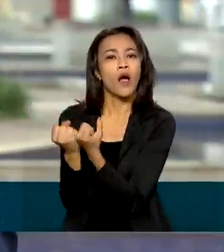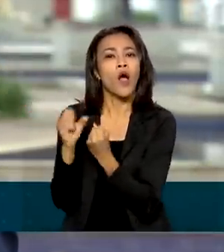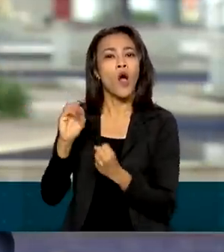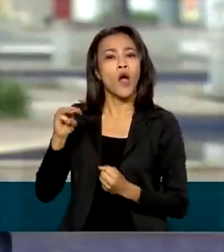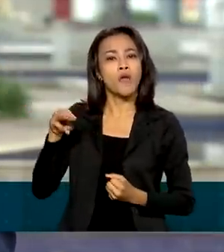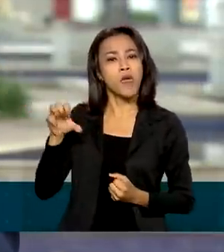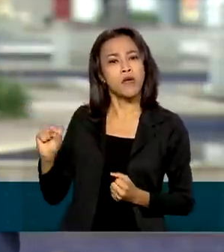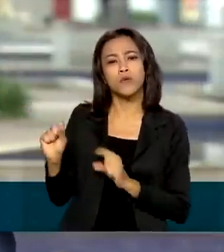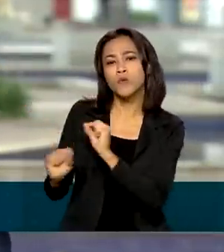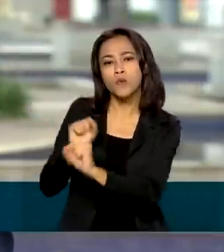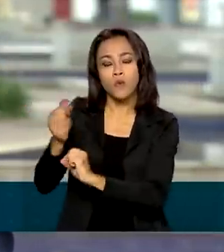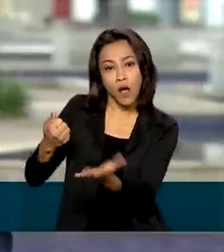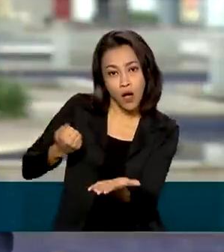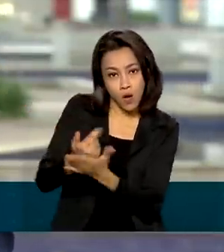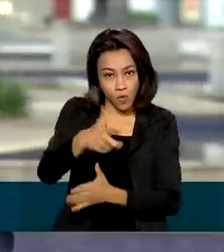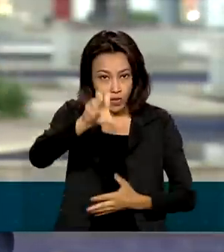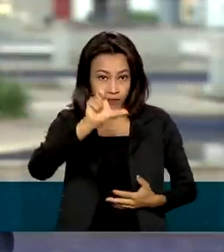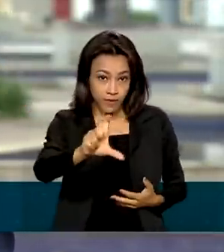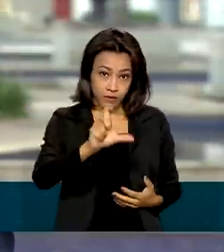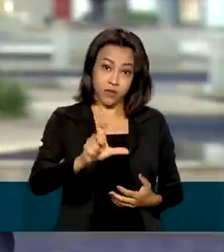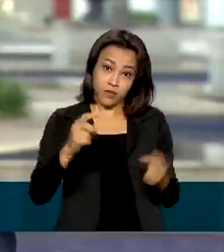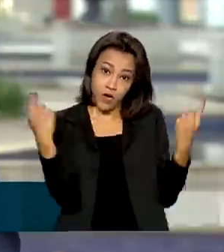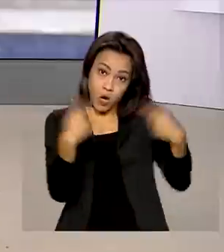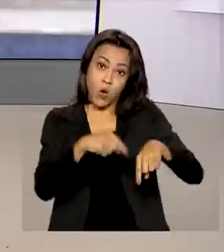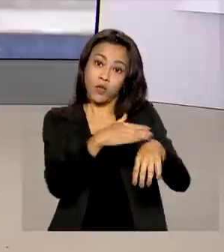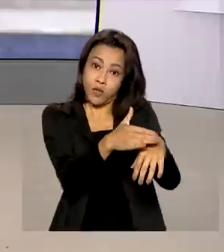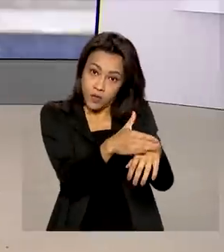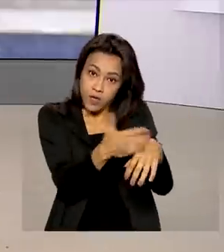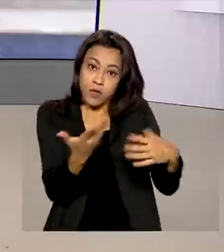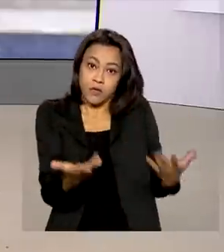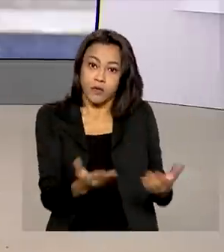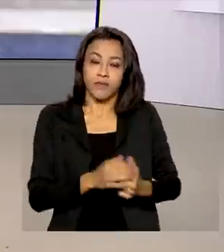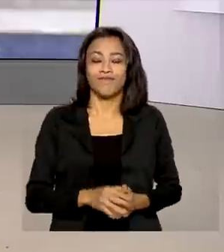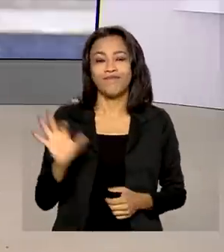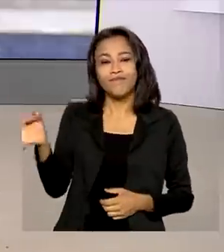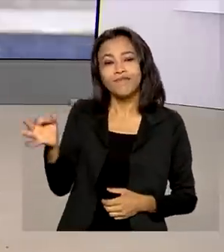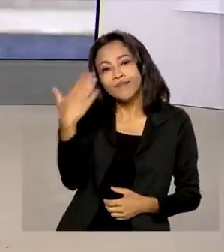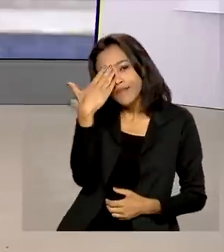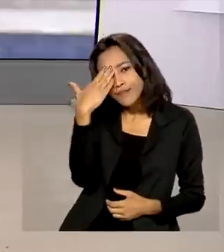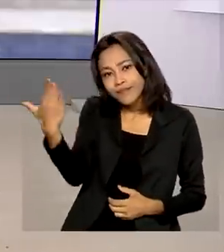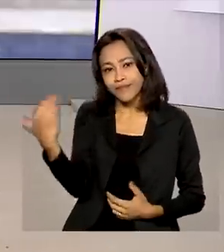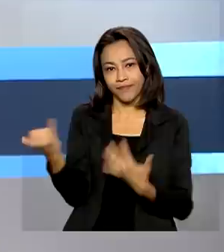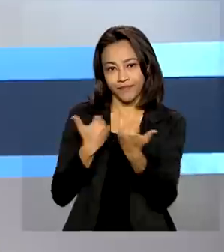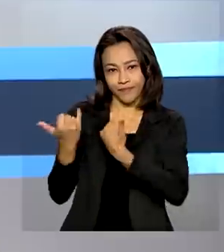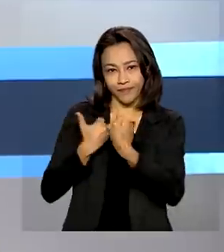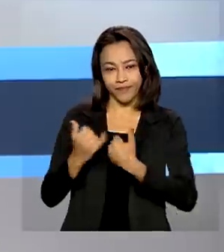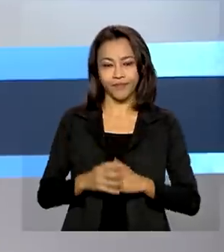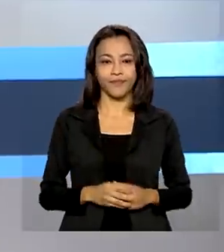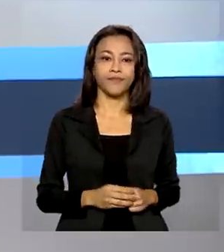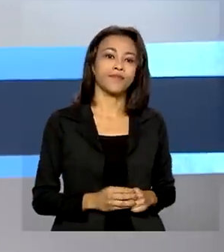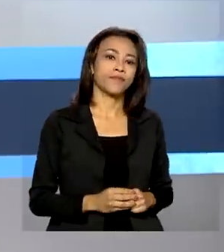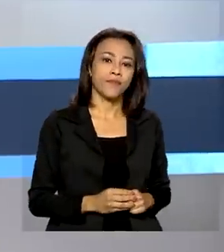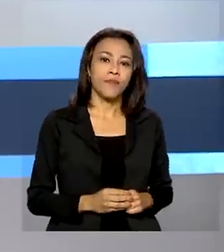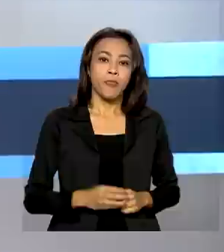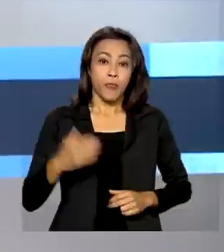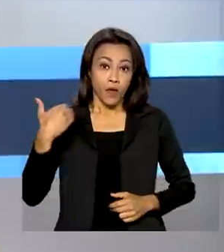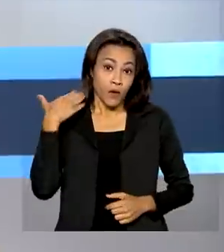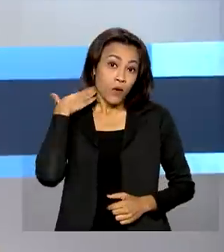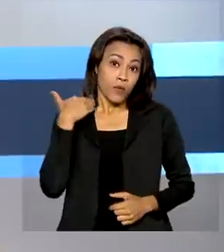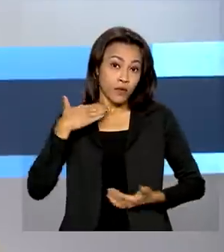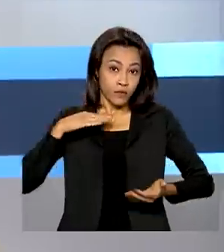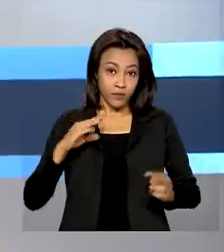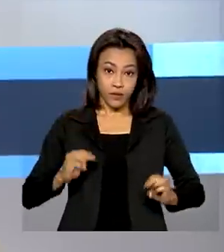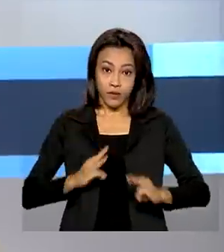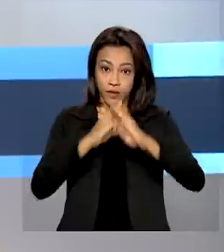a compra da vacina contra a doença. Renata. Tá certo, Glauco. Obrigada pelas suas informações. A Caixa concluiu a